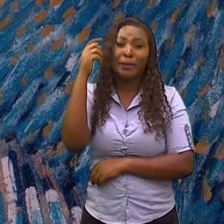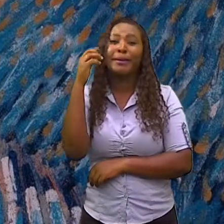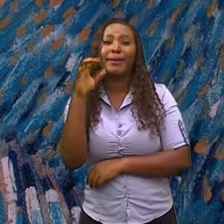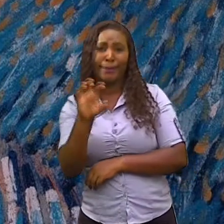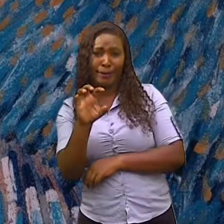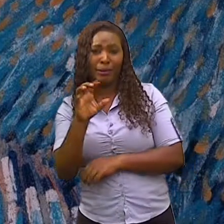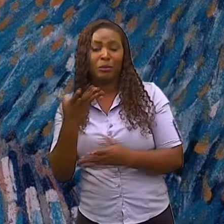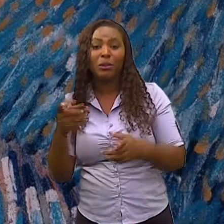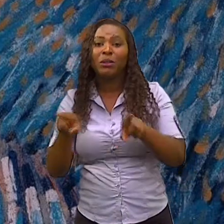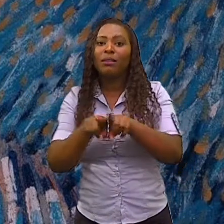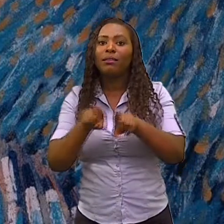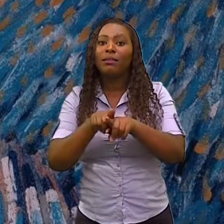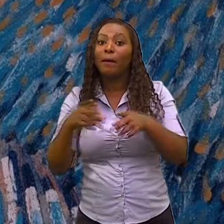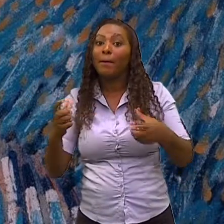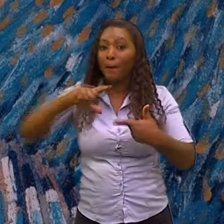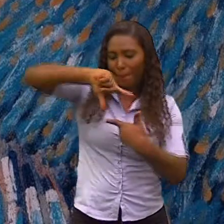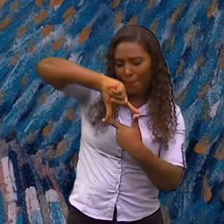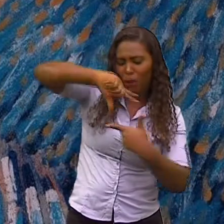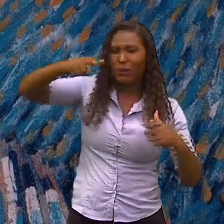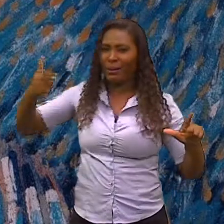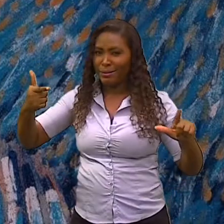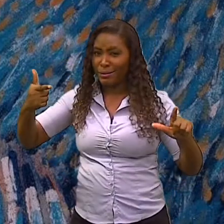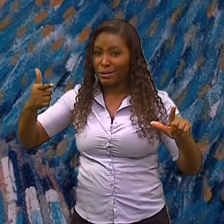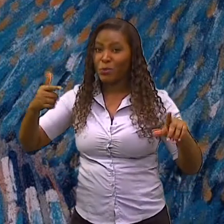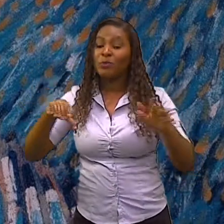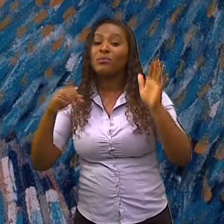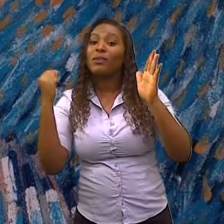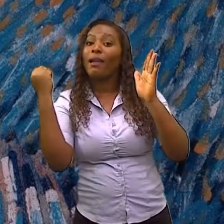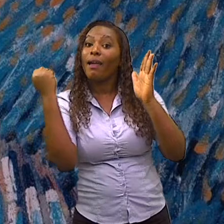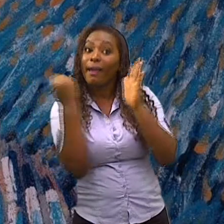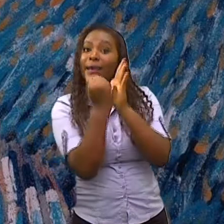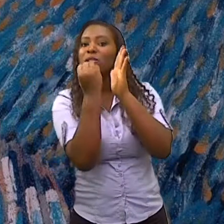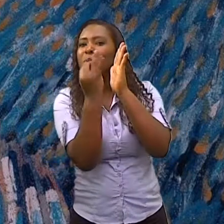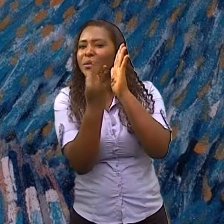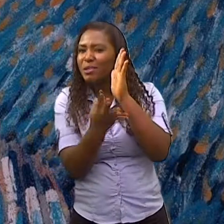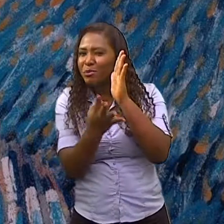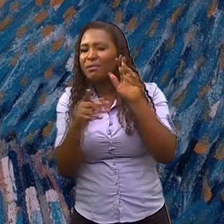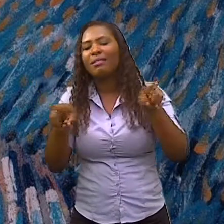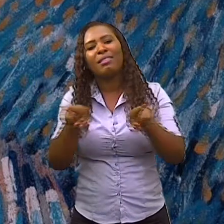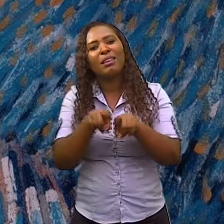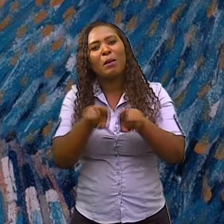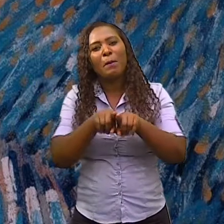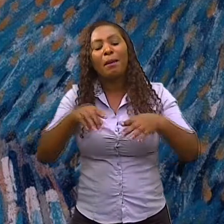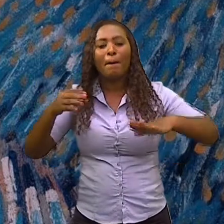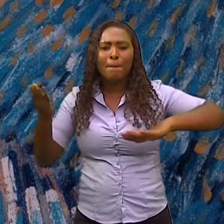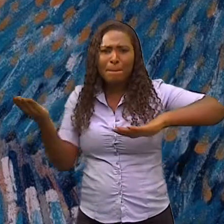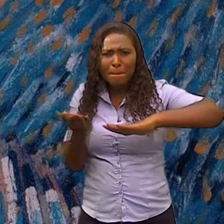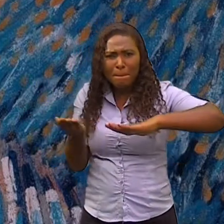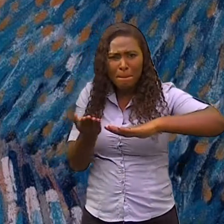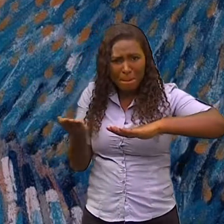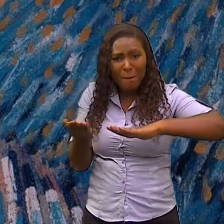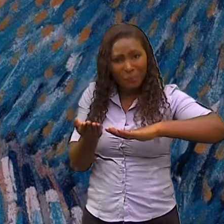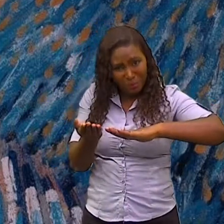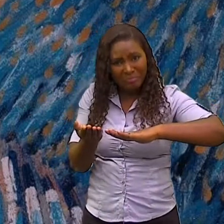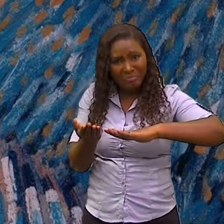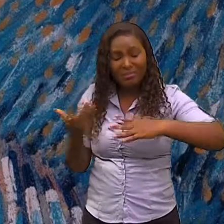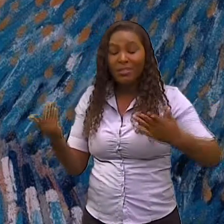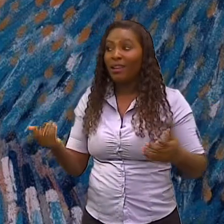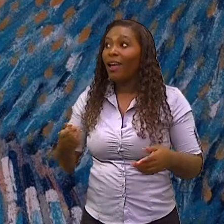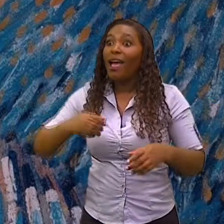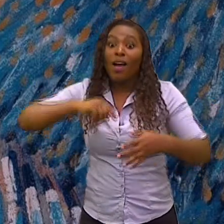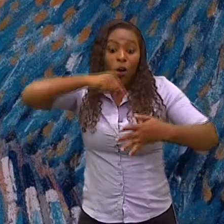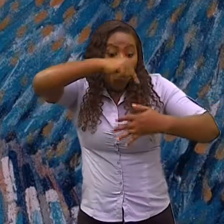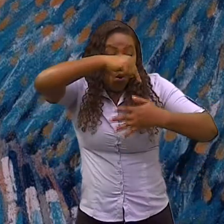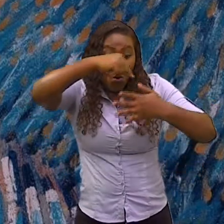modernismo, modernismo, expressionismo e pós-modernismo. São muitos movimentos, não é mesmo?